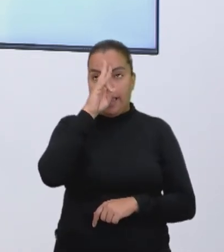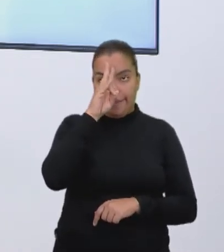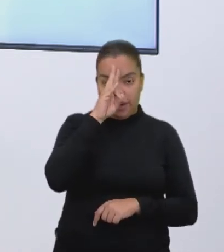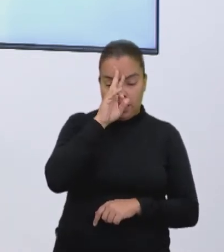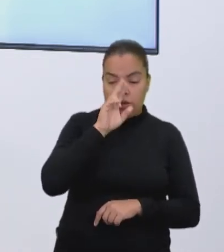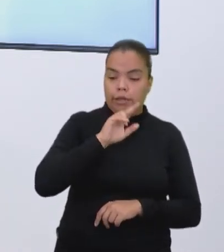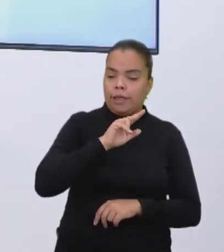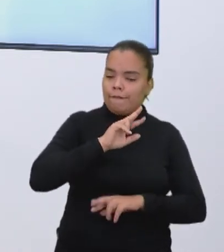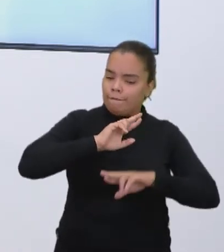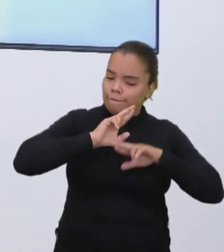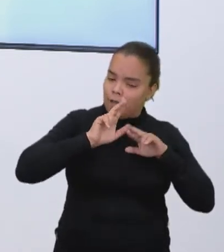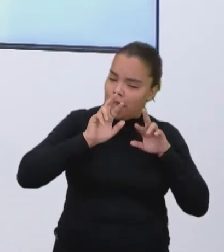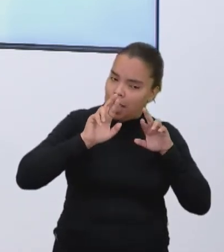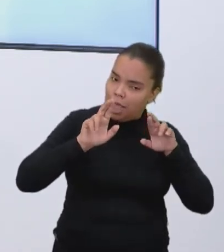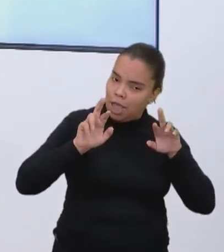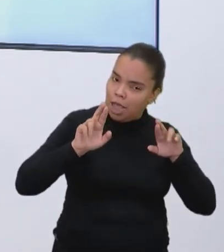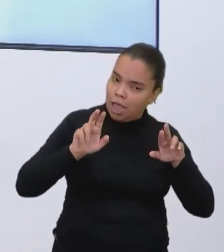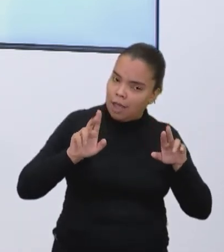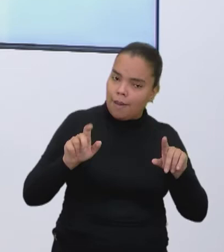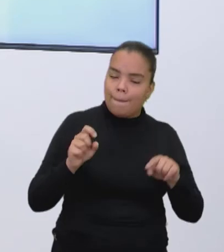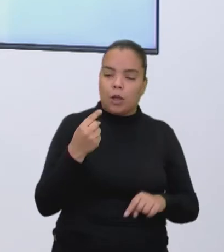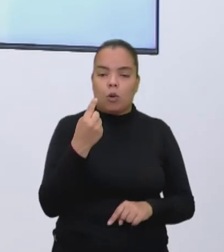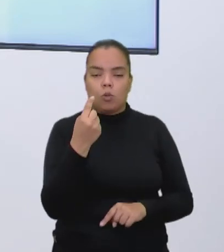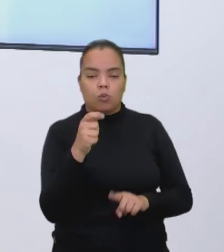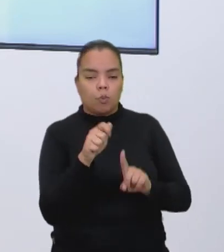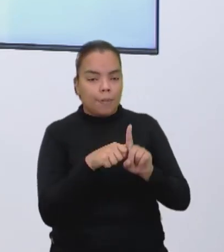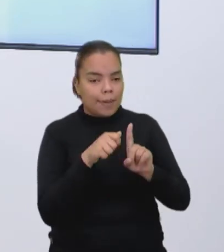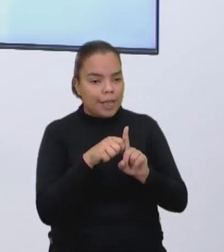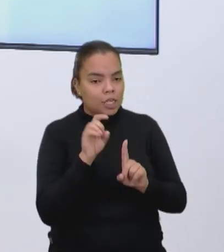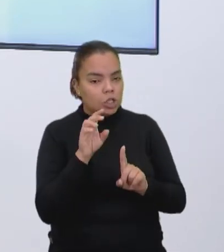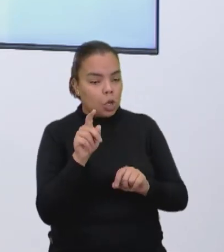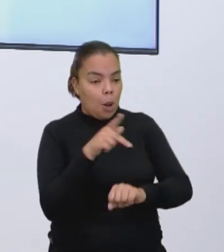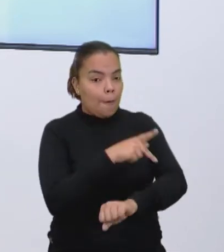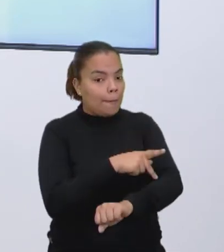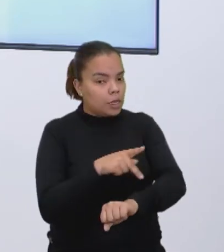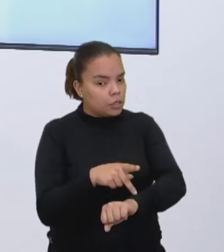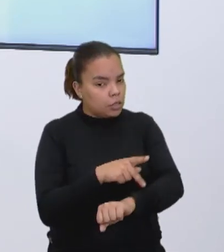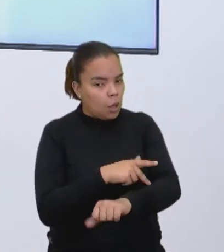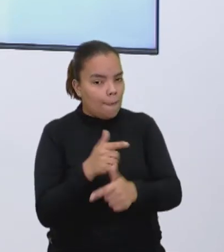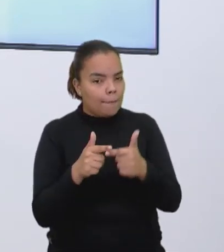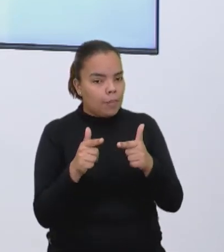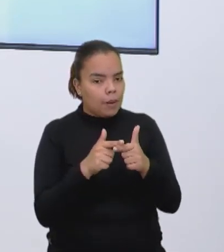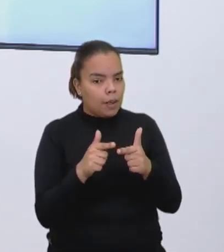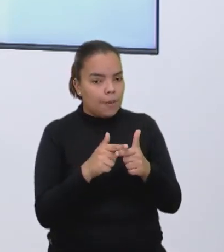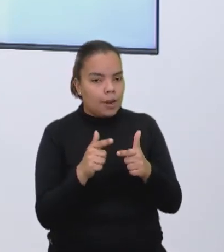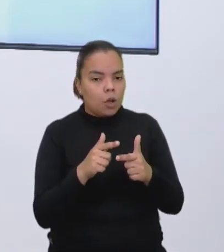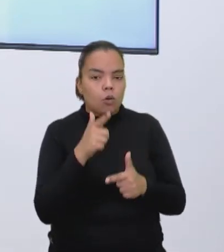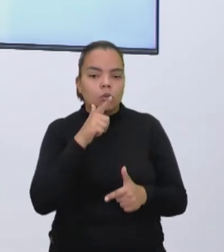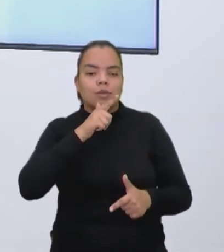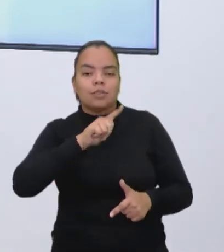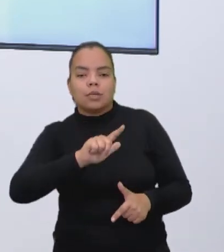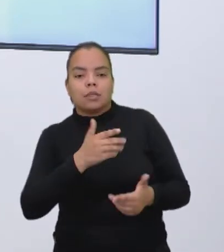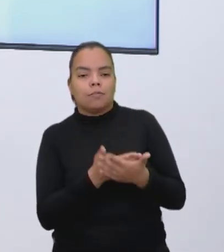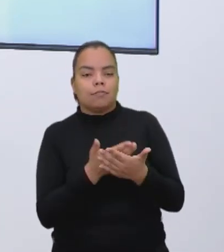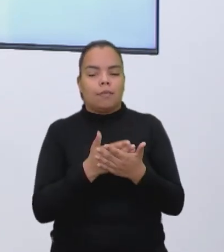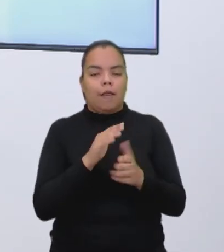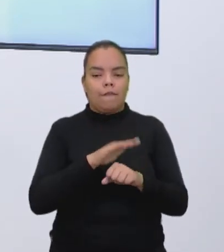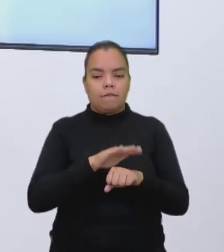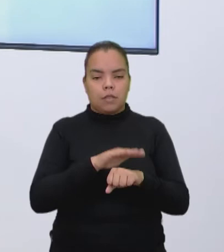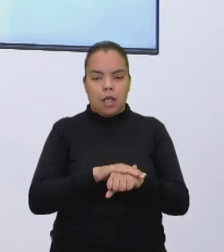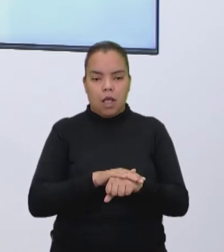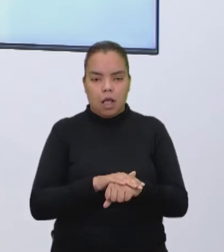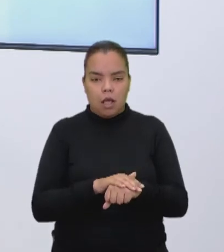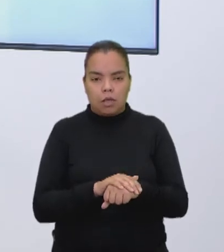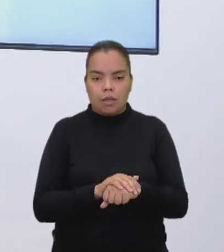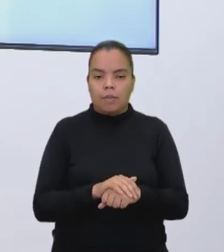N fatores aí. A gente pegou um mês e é só uma situação pedagógica e didática pra gente poder fazer isso na aula. Lembrando que tem um